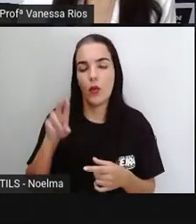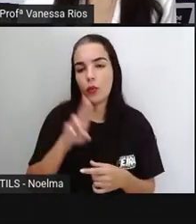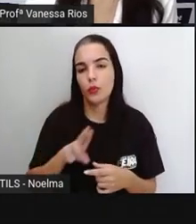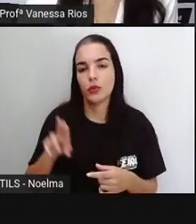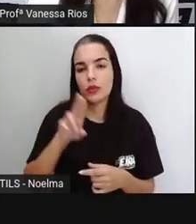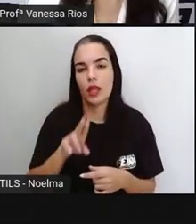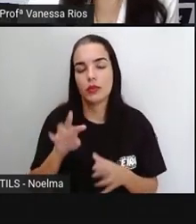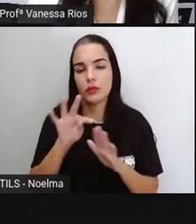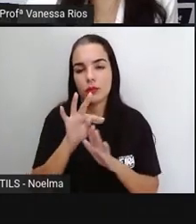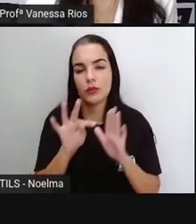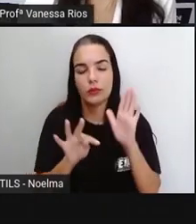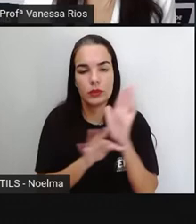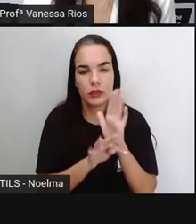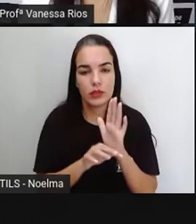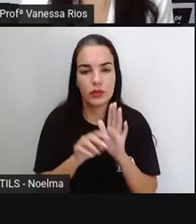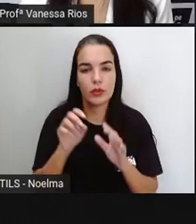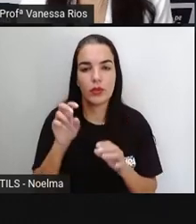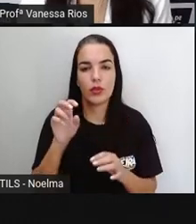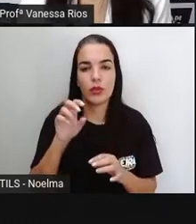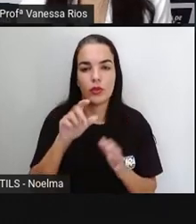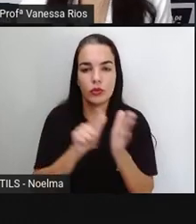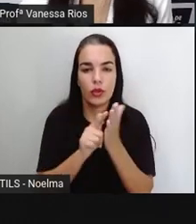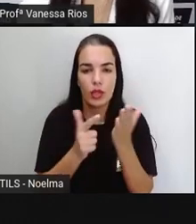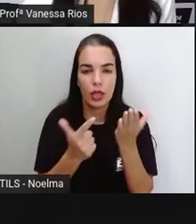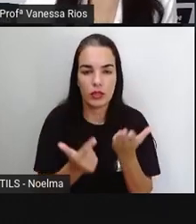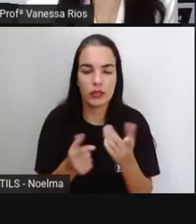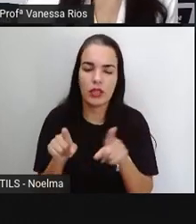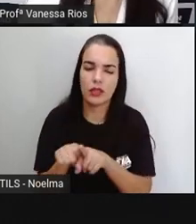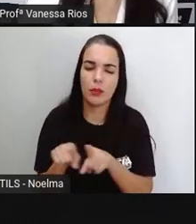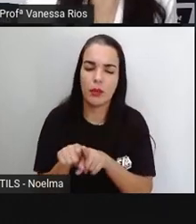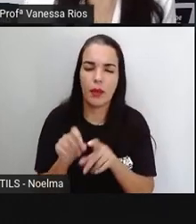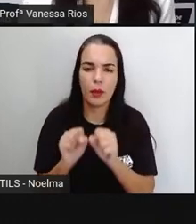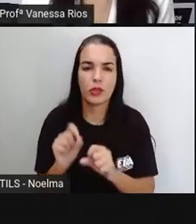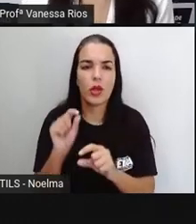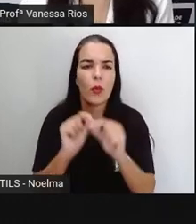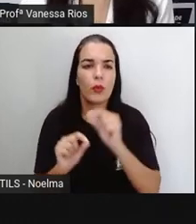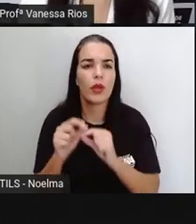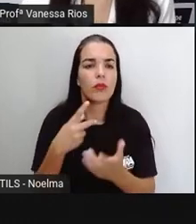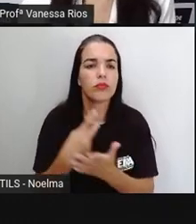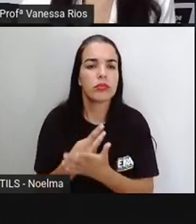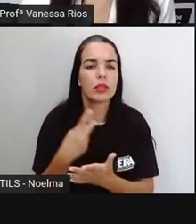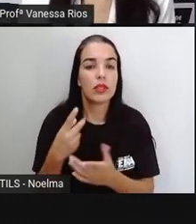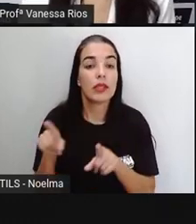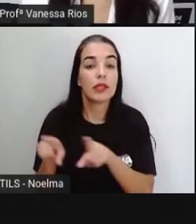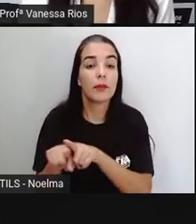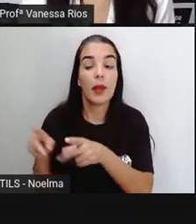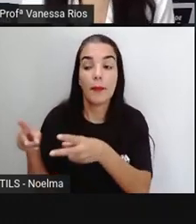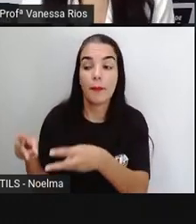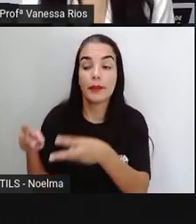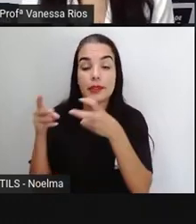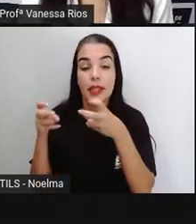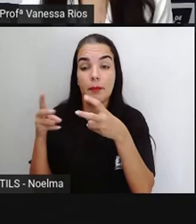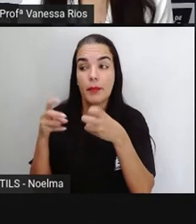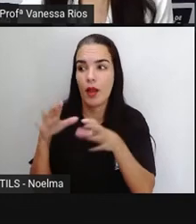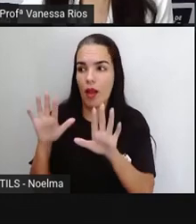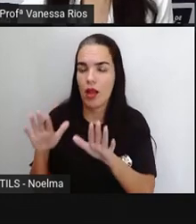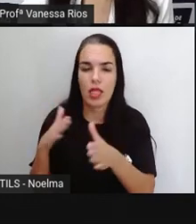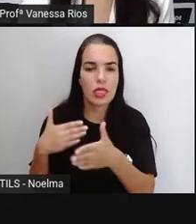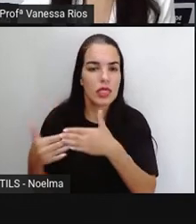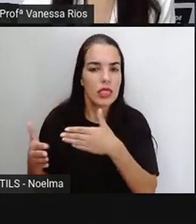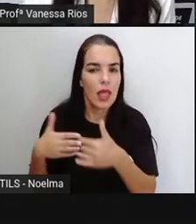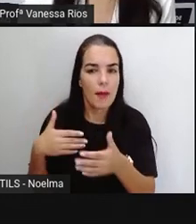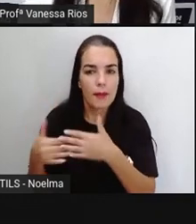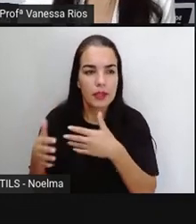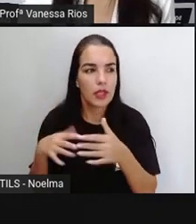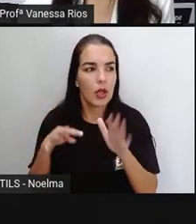textos jornalísticos e também as suas funções já que a gente percebeu que dependendo do gênero textual as